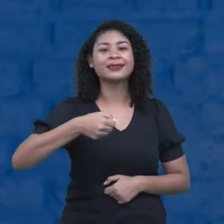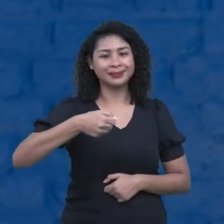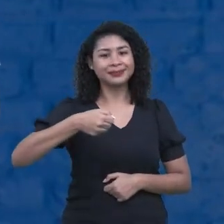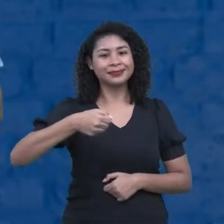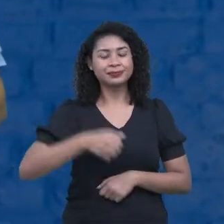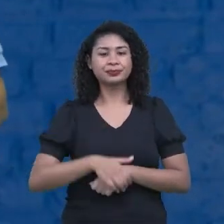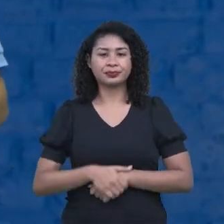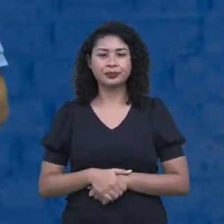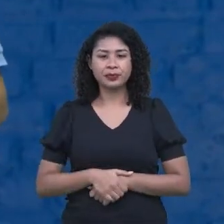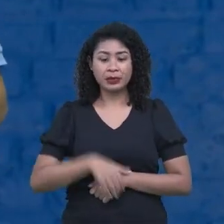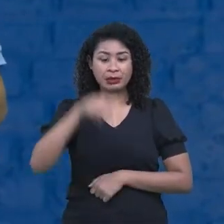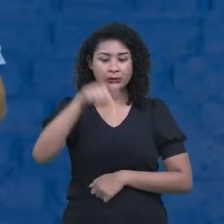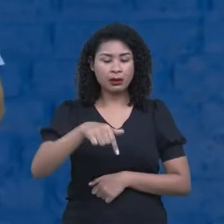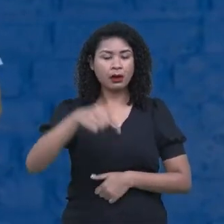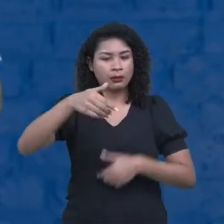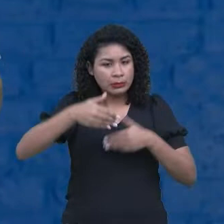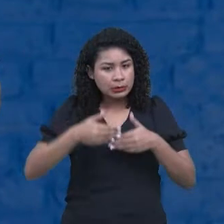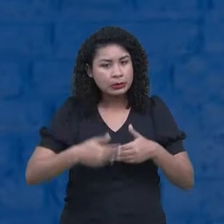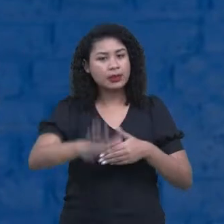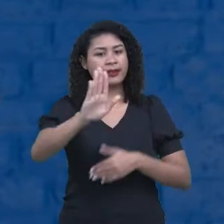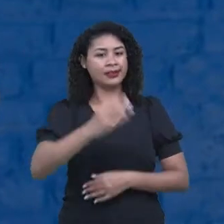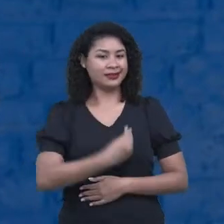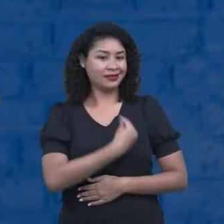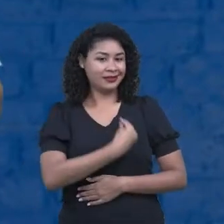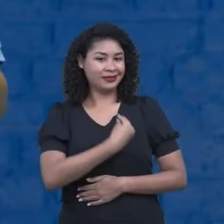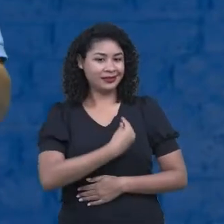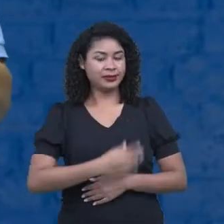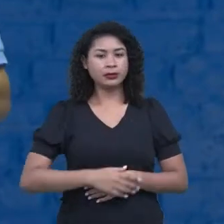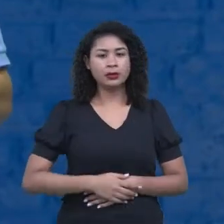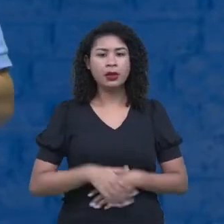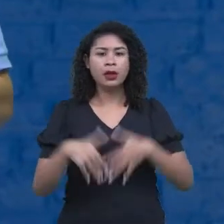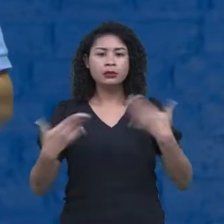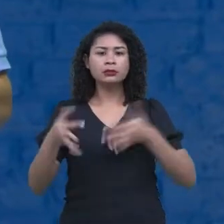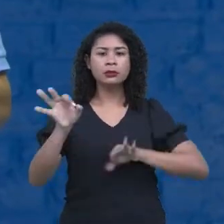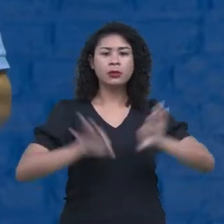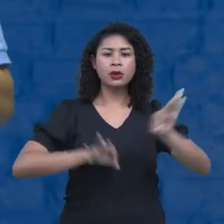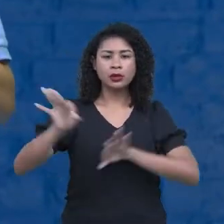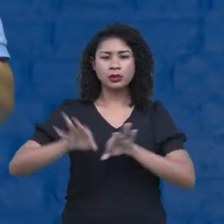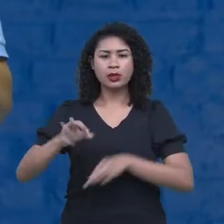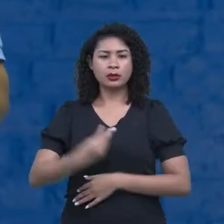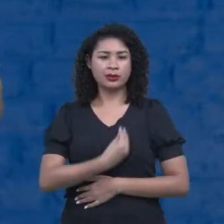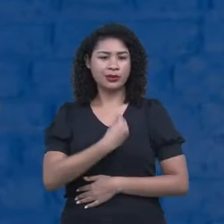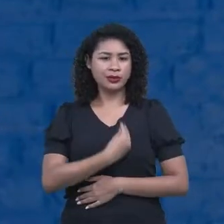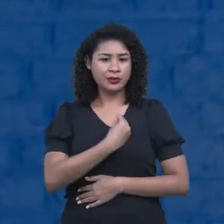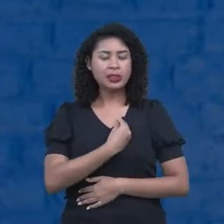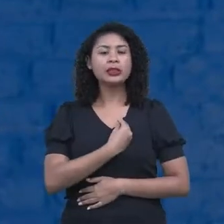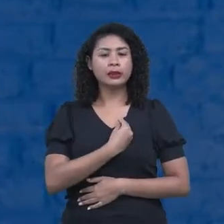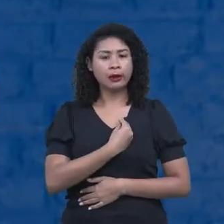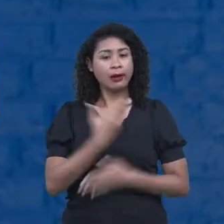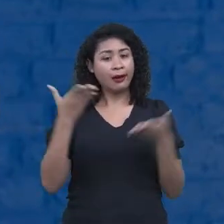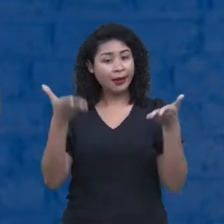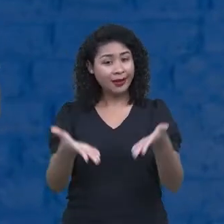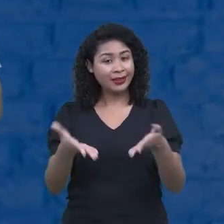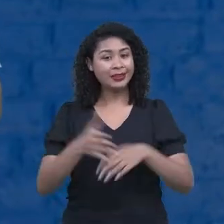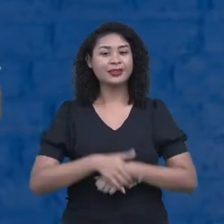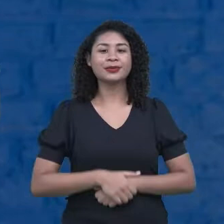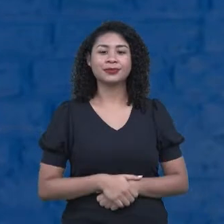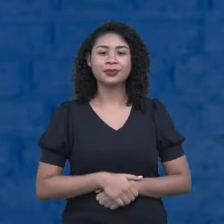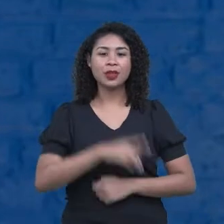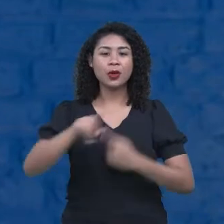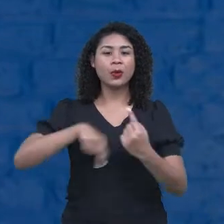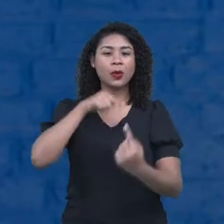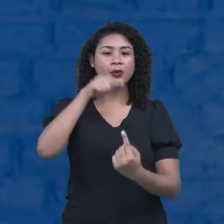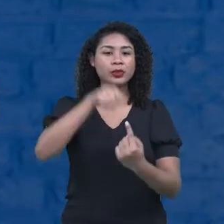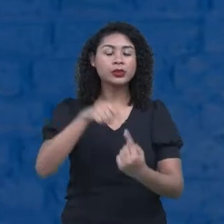seguir o meu caminho, tá? Então, o projeto de vida, ele vem justamente isso. Fazer com que nós consigamos